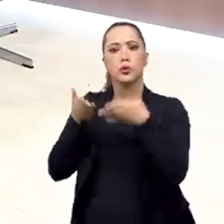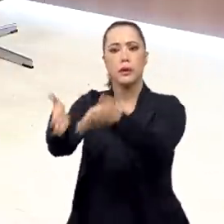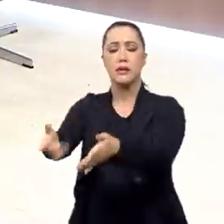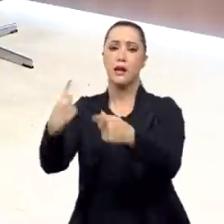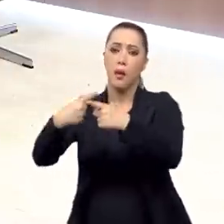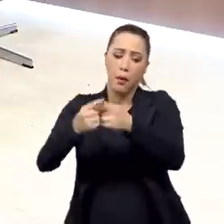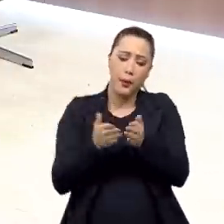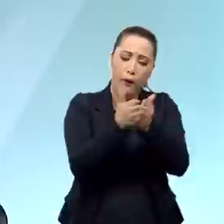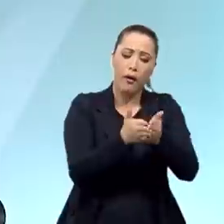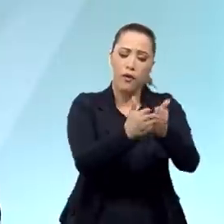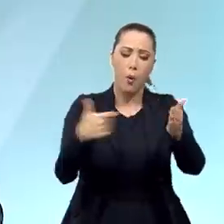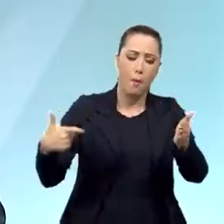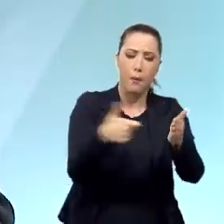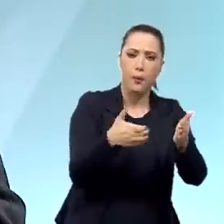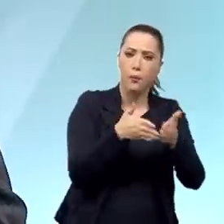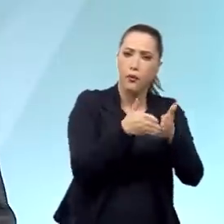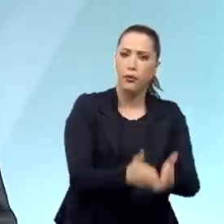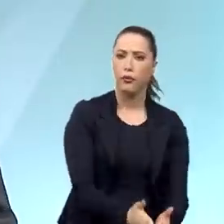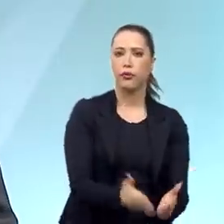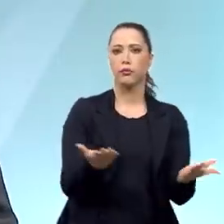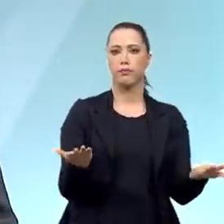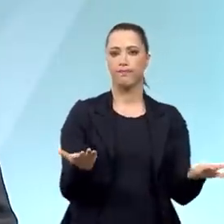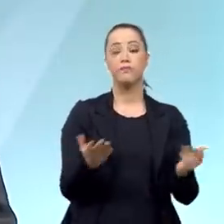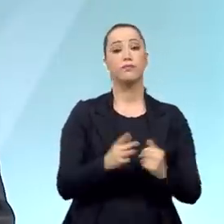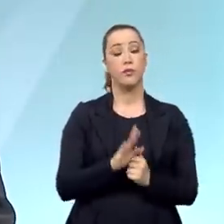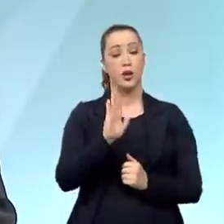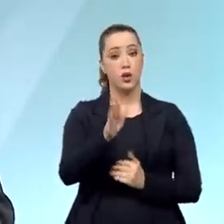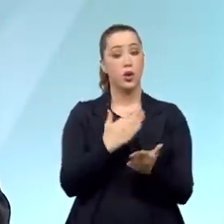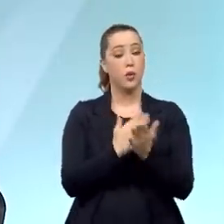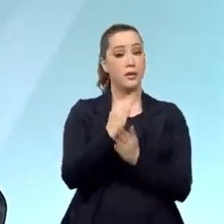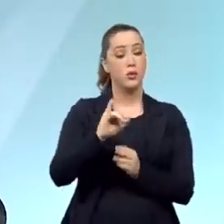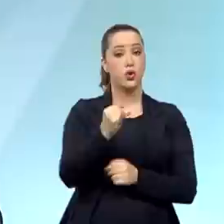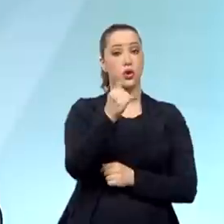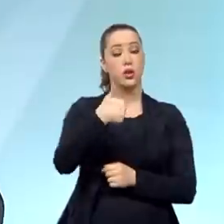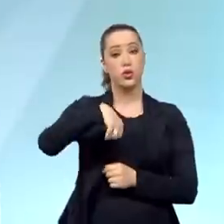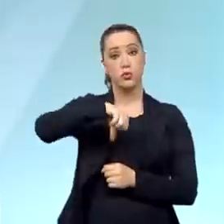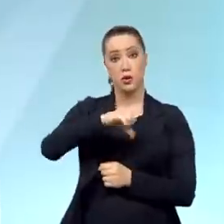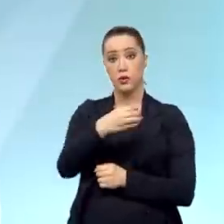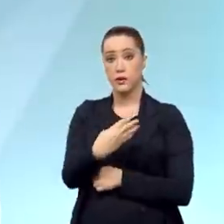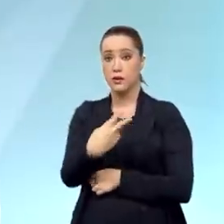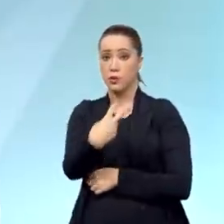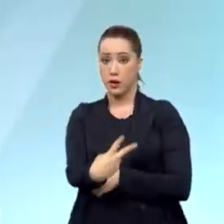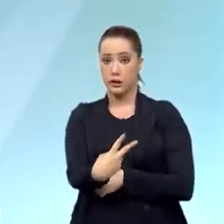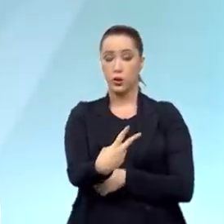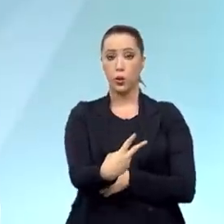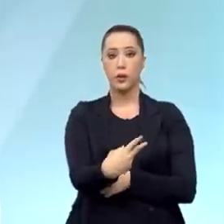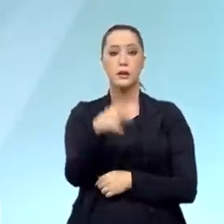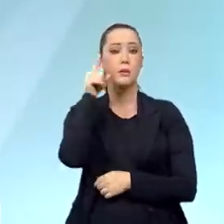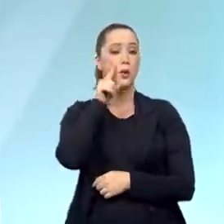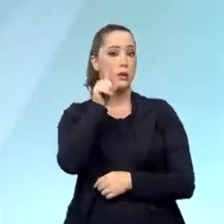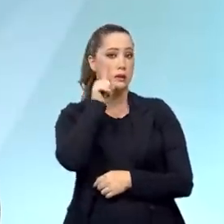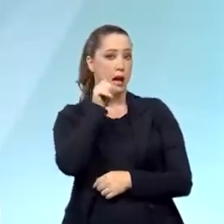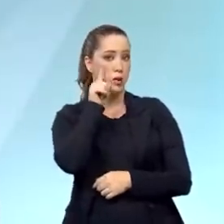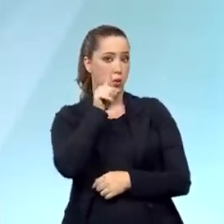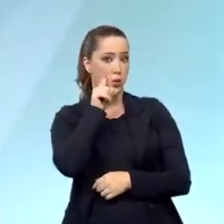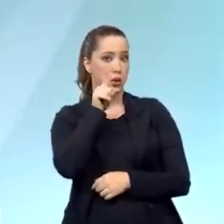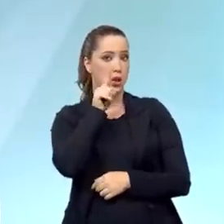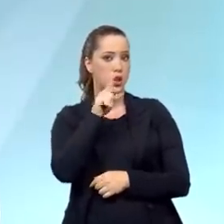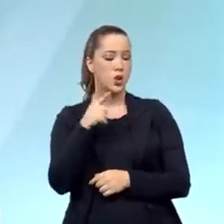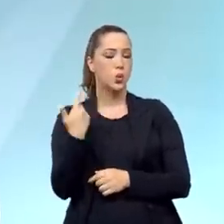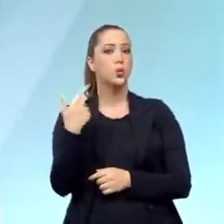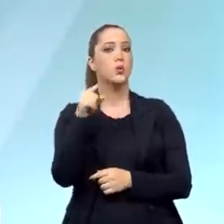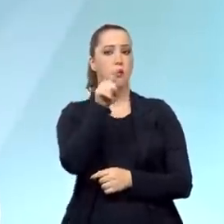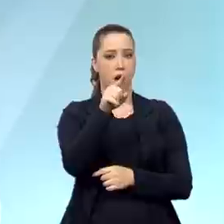na Conferência do Rio de Janeiro, em janeiro daquele ano de 1942. Então, essa conferência, quando os Estados Unidos foram atacados em dezembro de